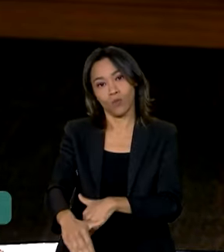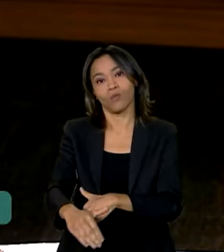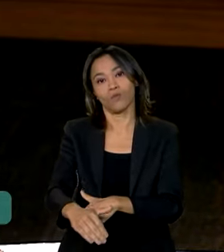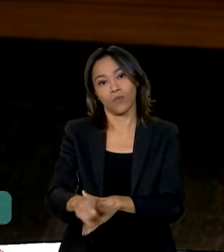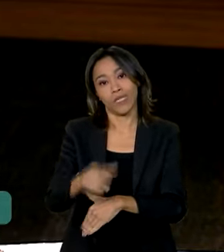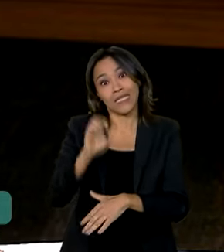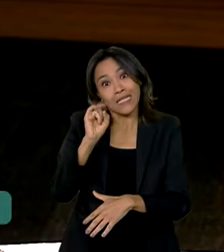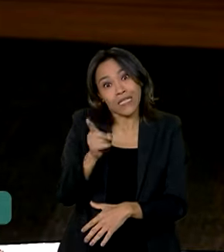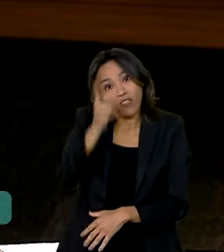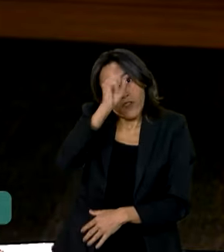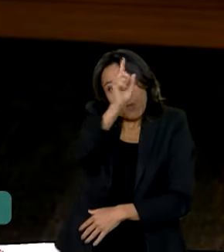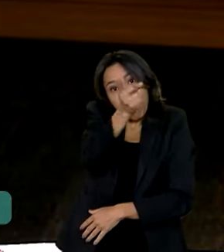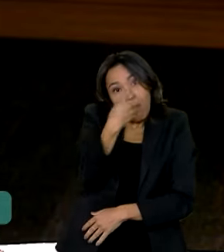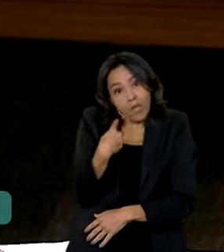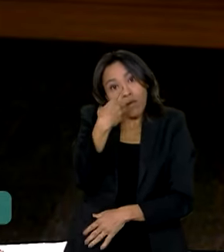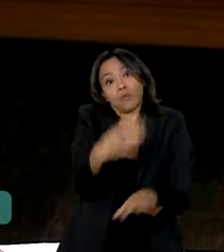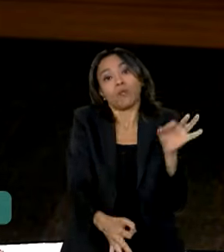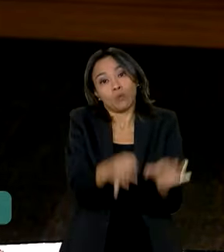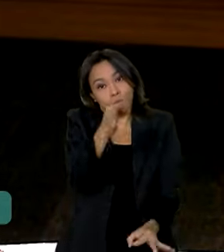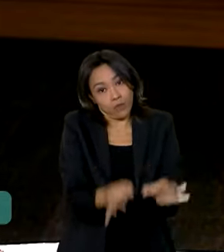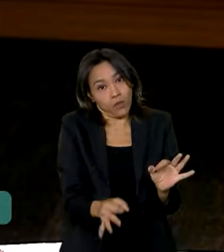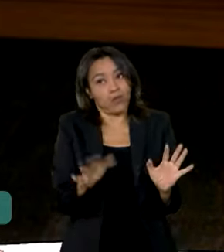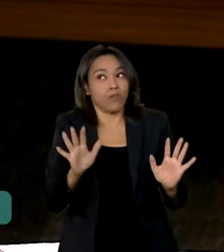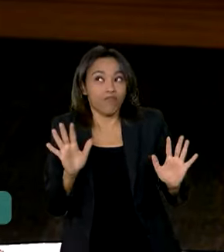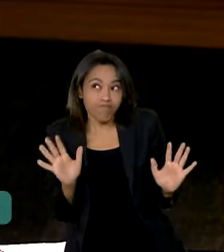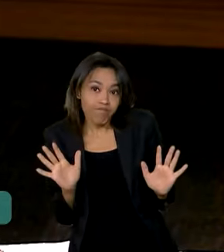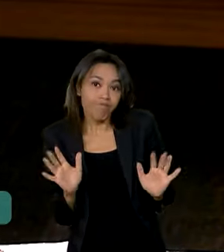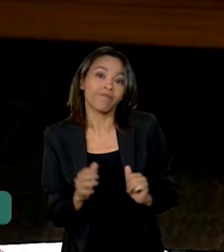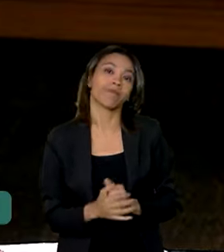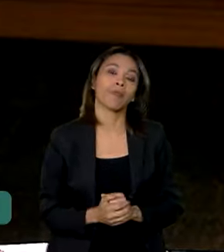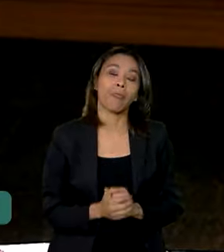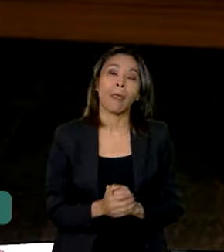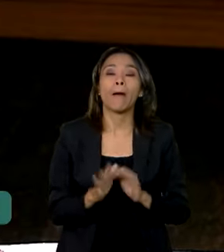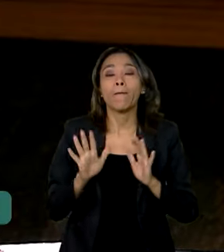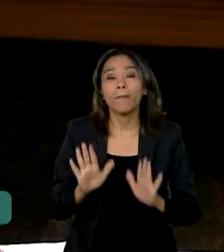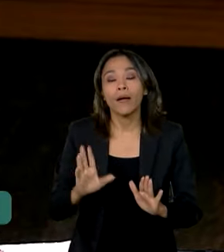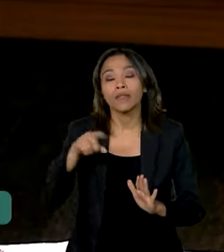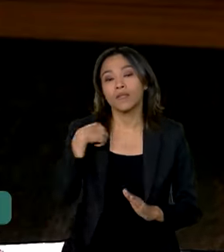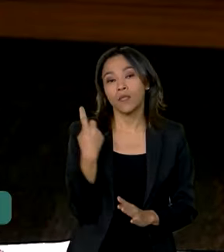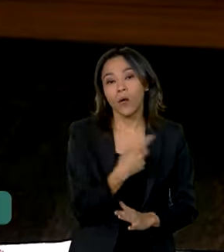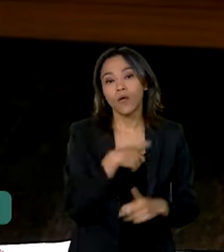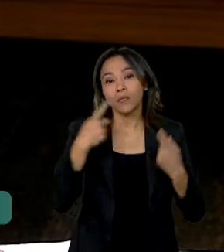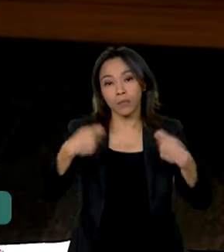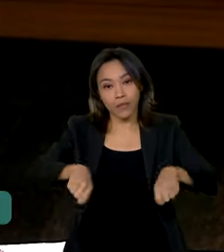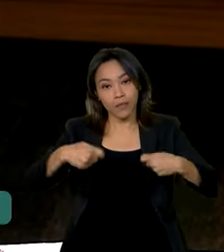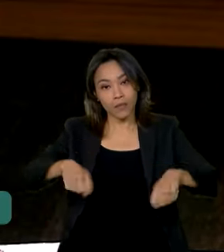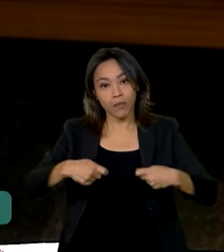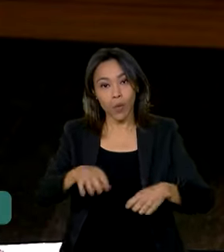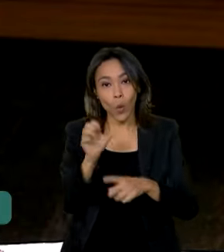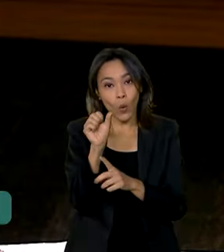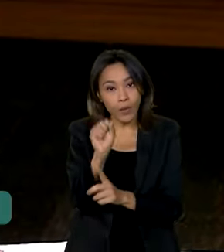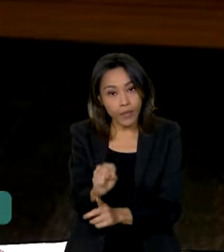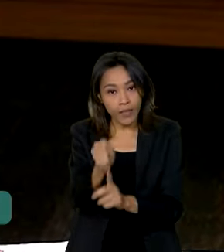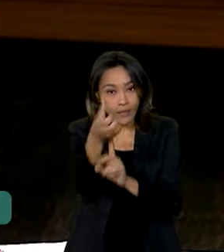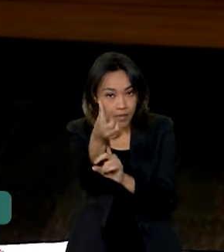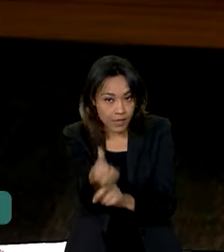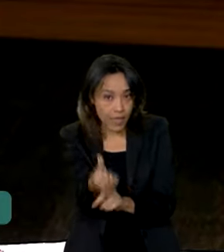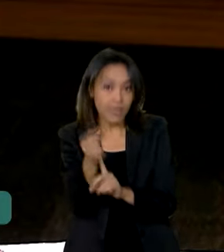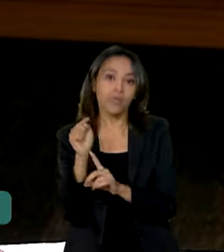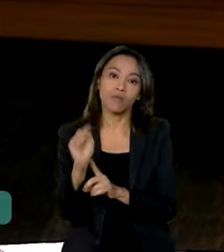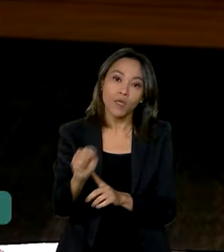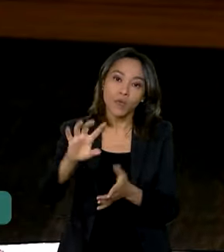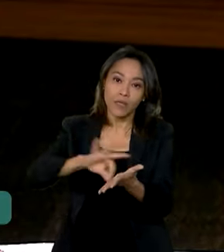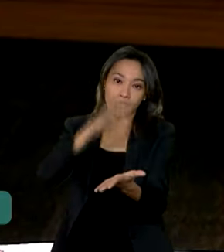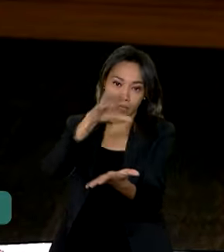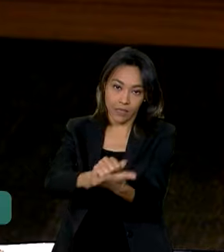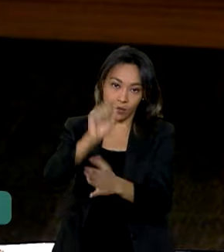decisão judicial nesse sentido. No entanto, Renato, nós temos que considerar que nós, dos 86 mil inscritos no Rio